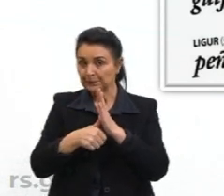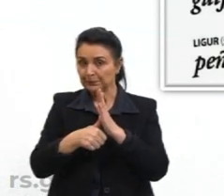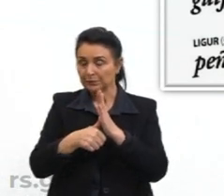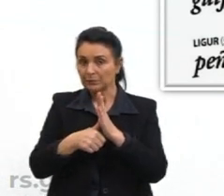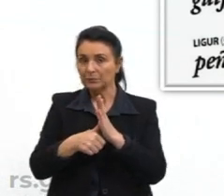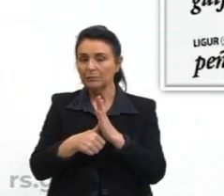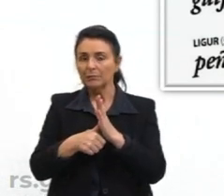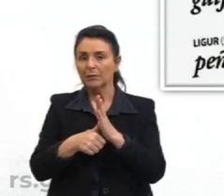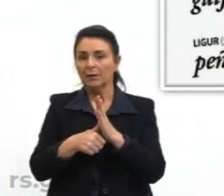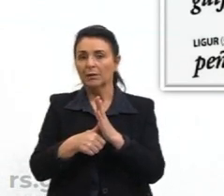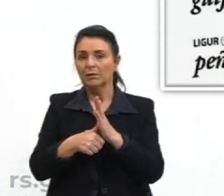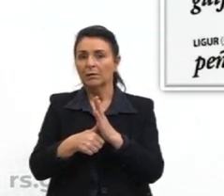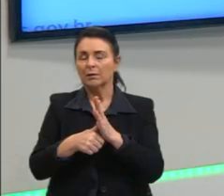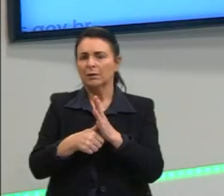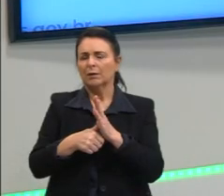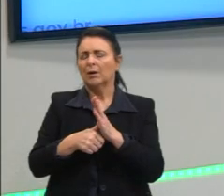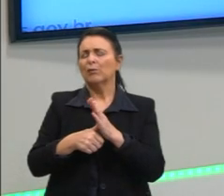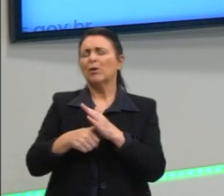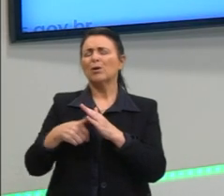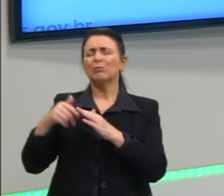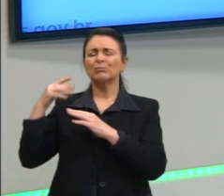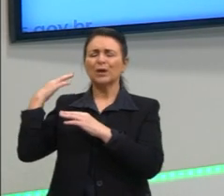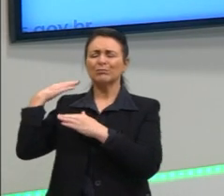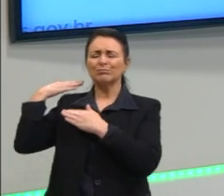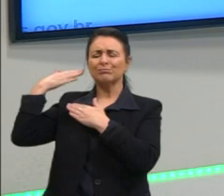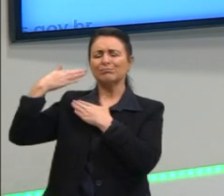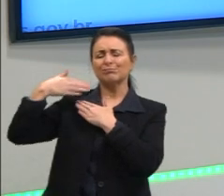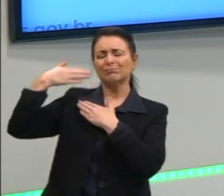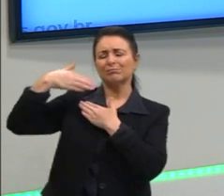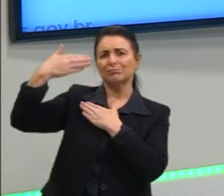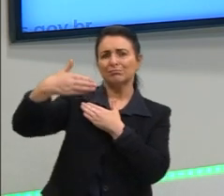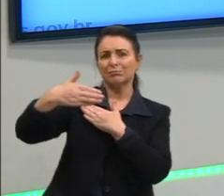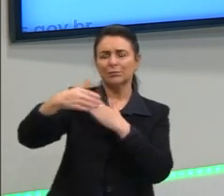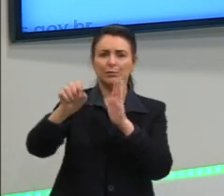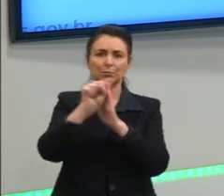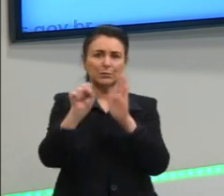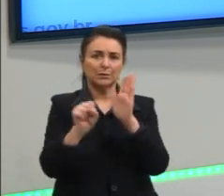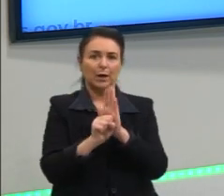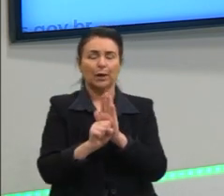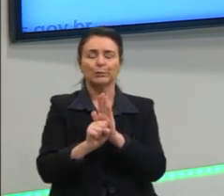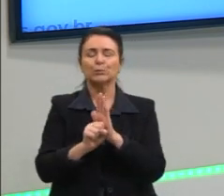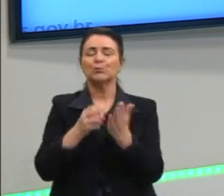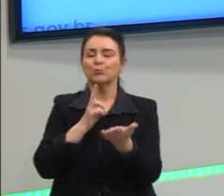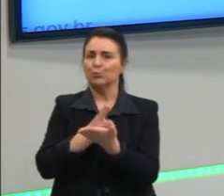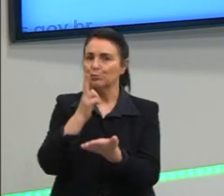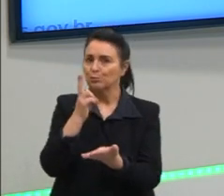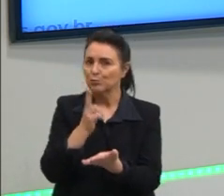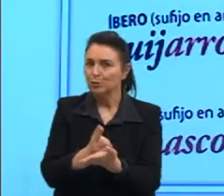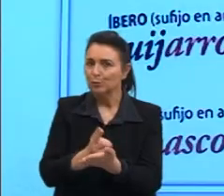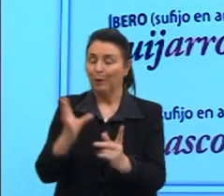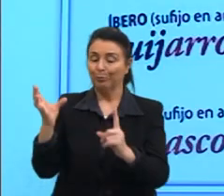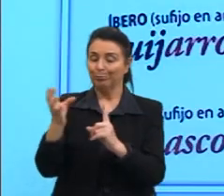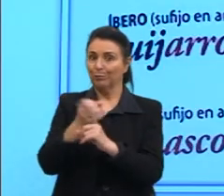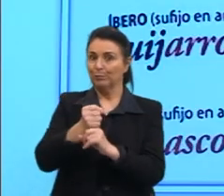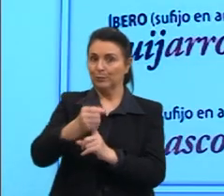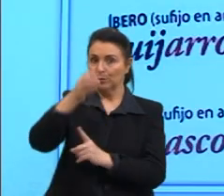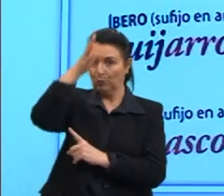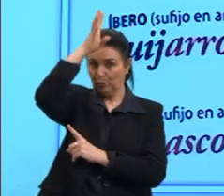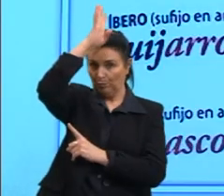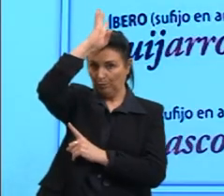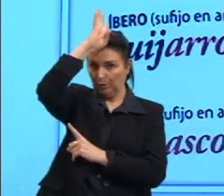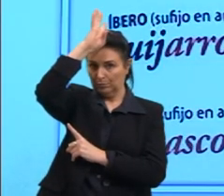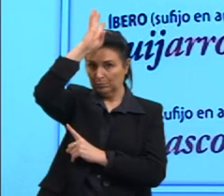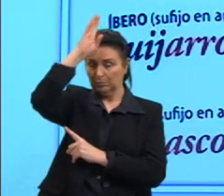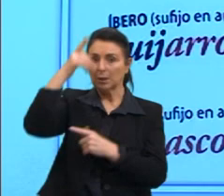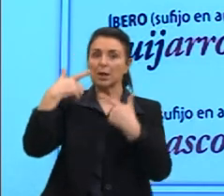durante séculos, os romanos vão estar dominando esse espaço e a língua dos romanos vai